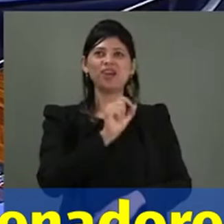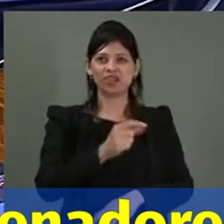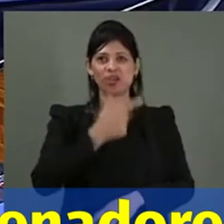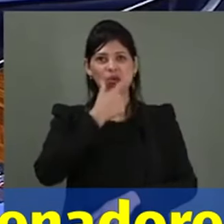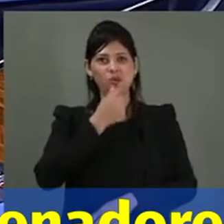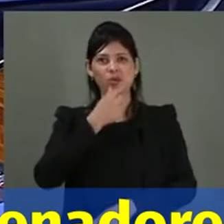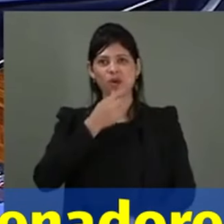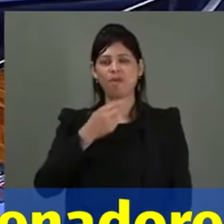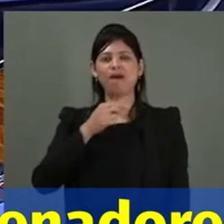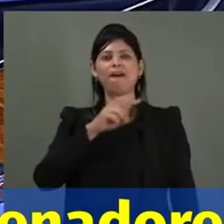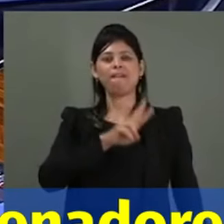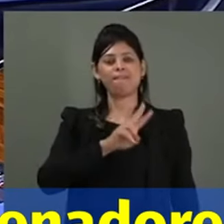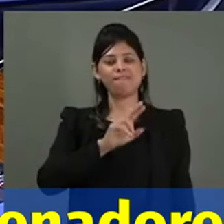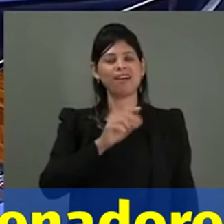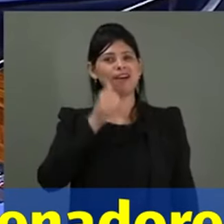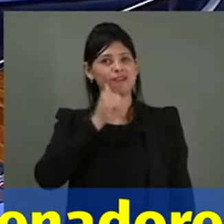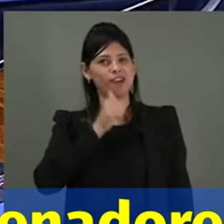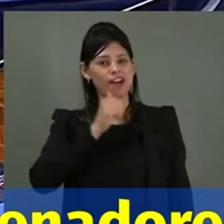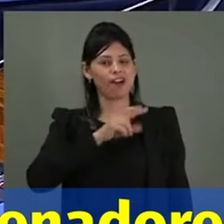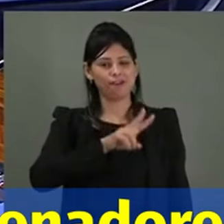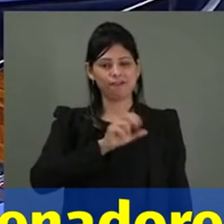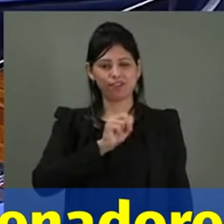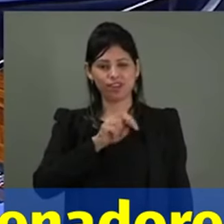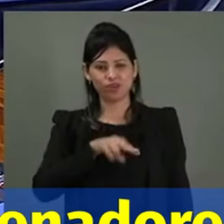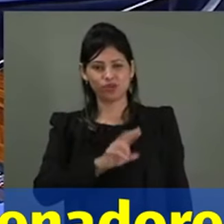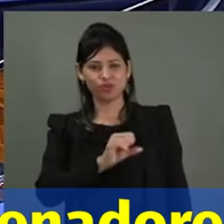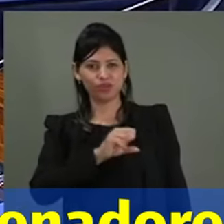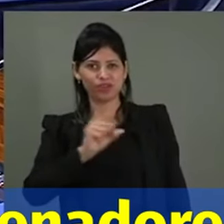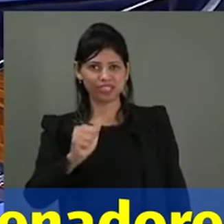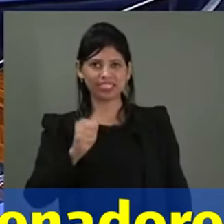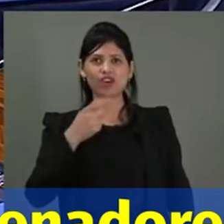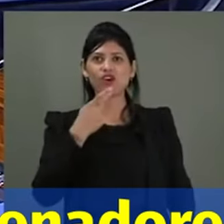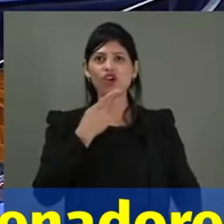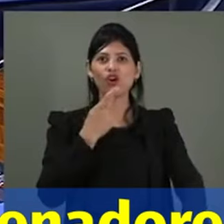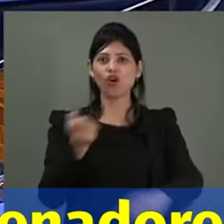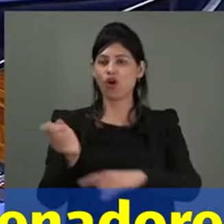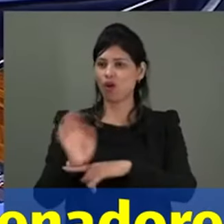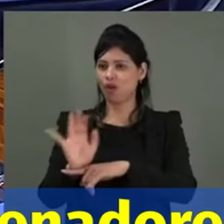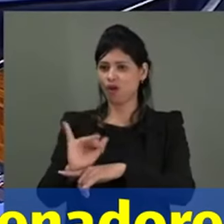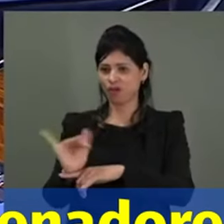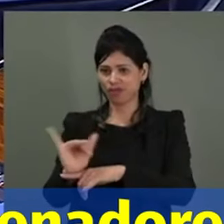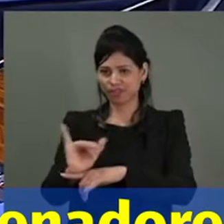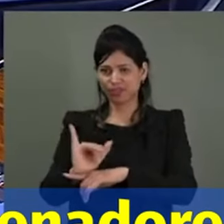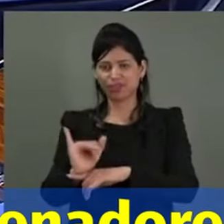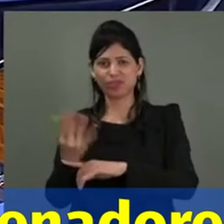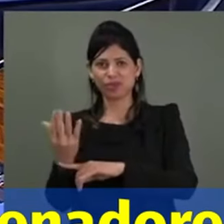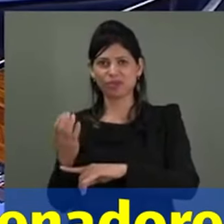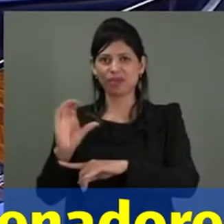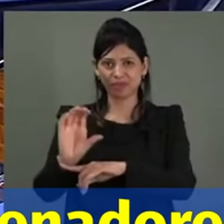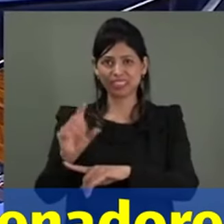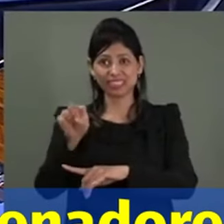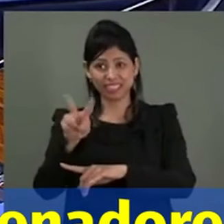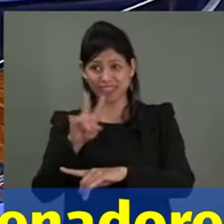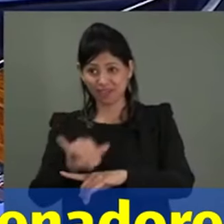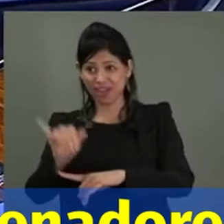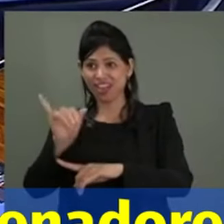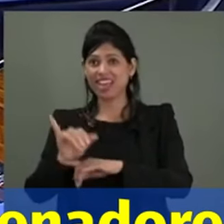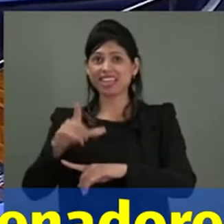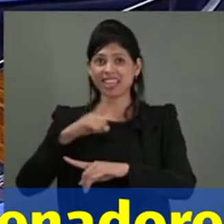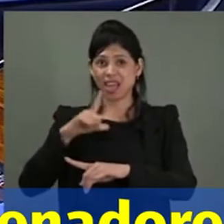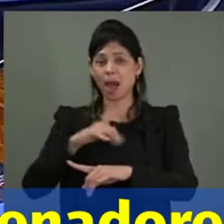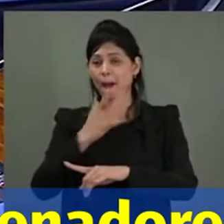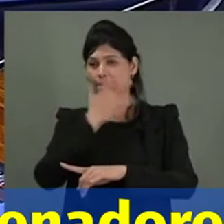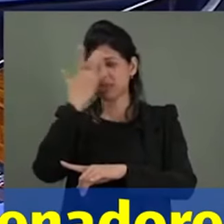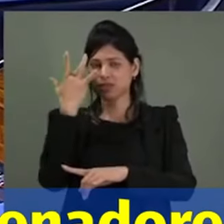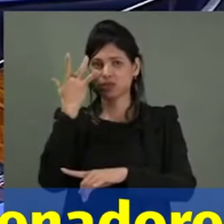Legislativa, São Paulo, e não sabia? Começaram a colocar no Youtube assim, professor de Vanusa, se o senhor colocar, tem um monte de bêbado,